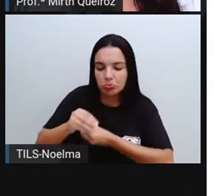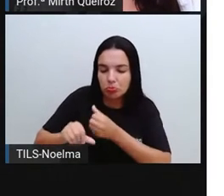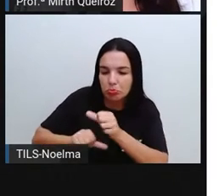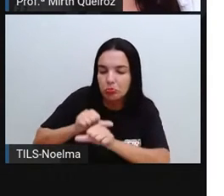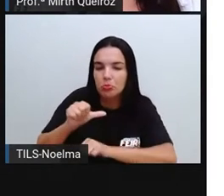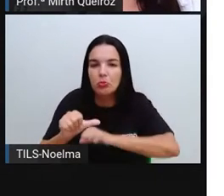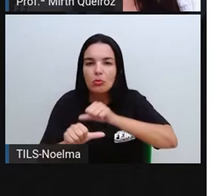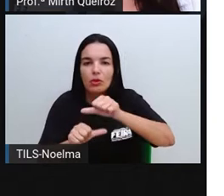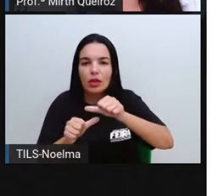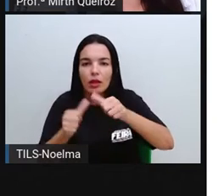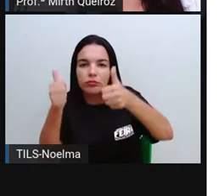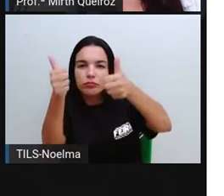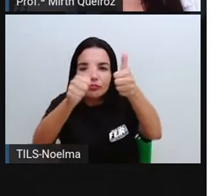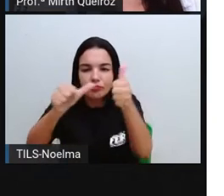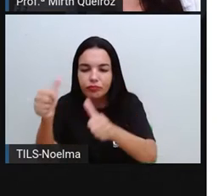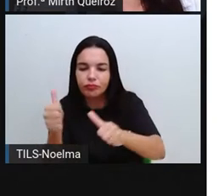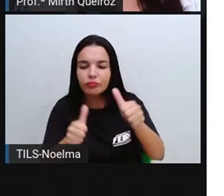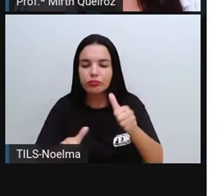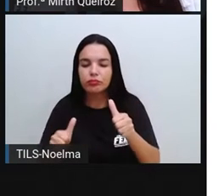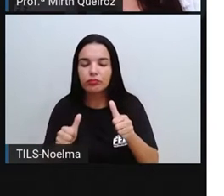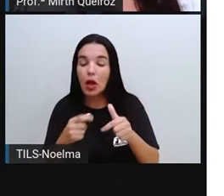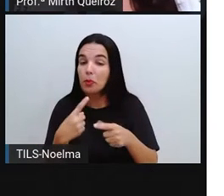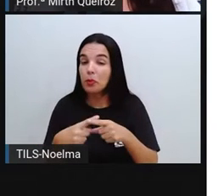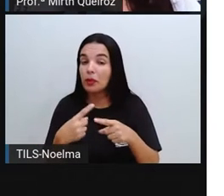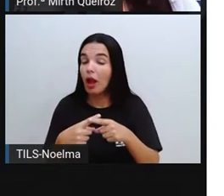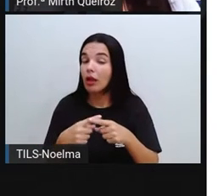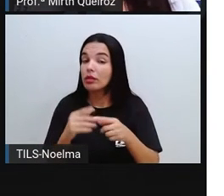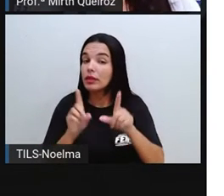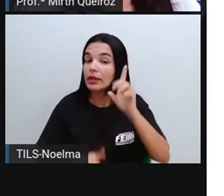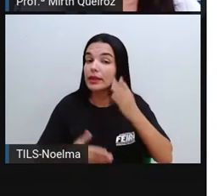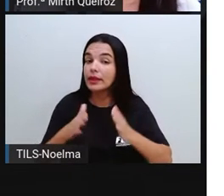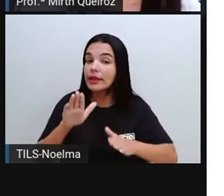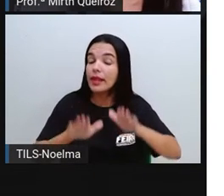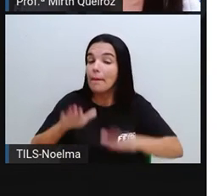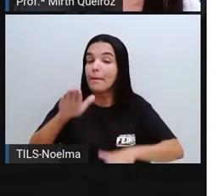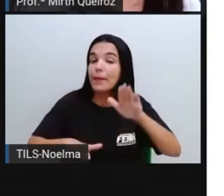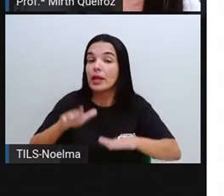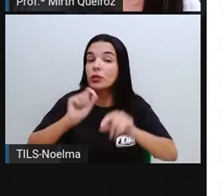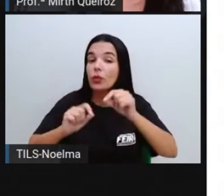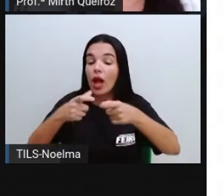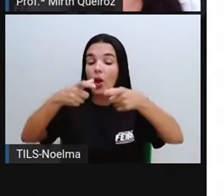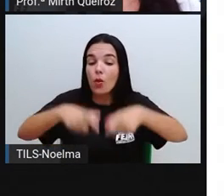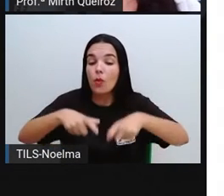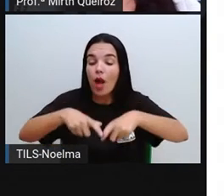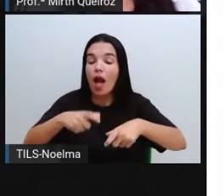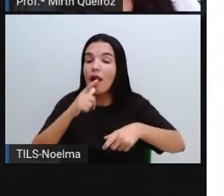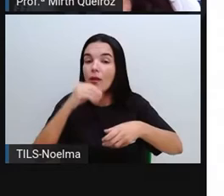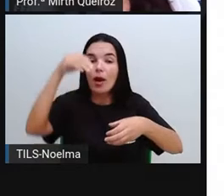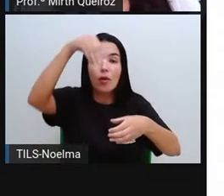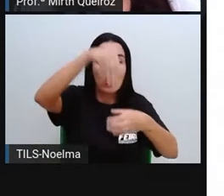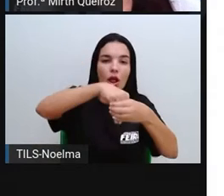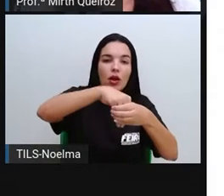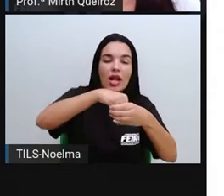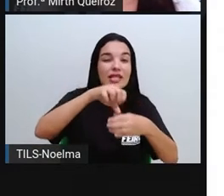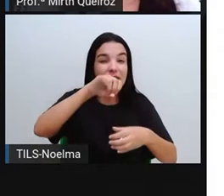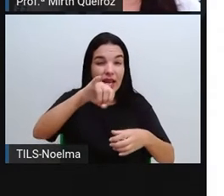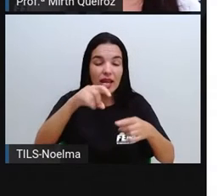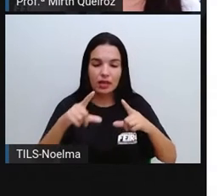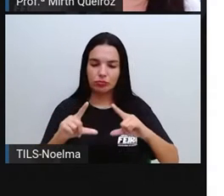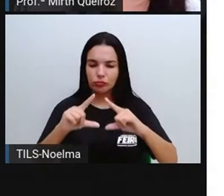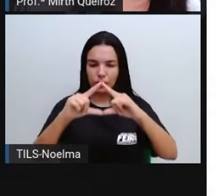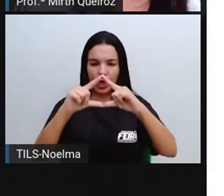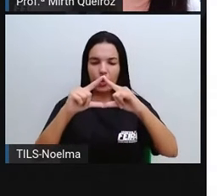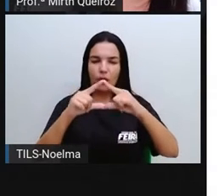sua forma vai depender do recipiente em que ela se encontra. Se você coloca em um recipiente triangular, o formato vai ser triangular. Se você